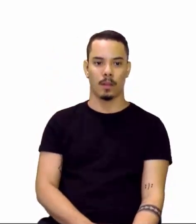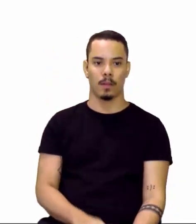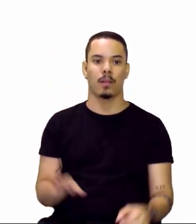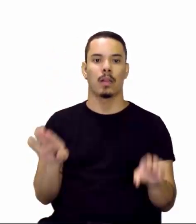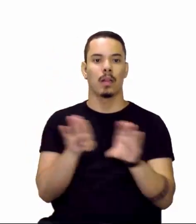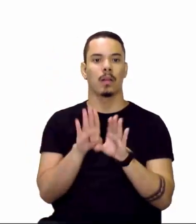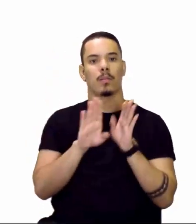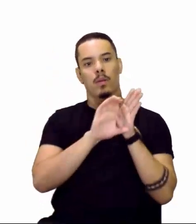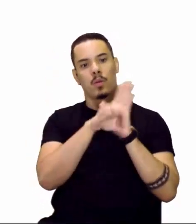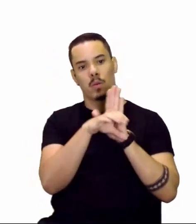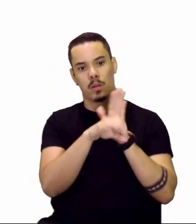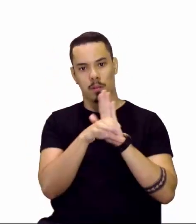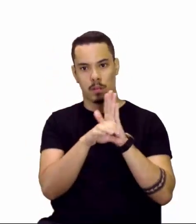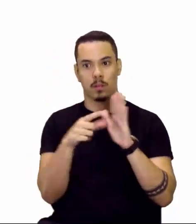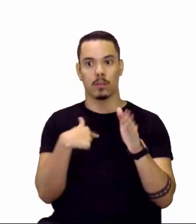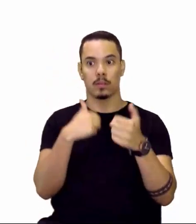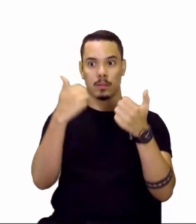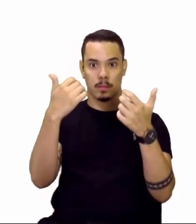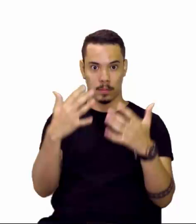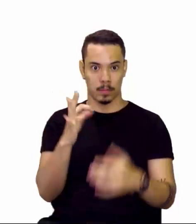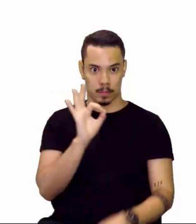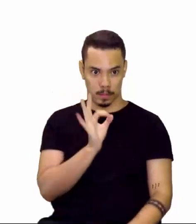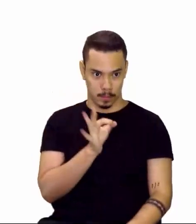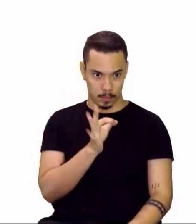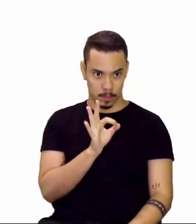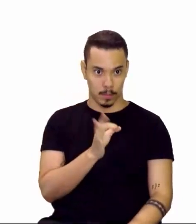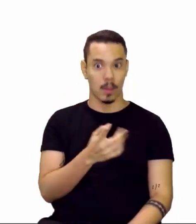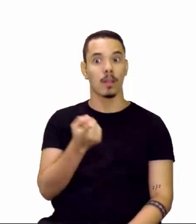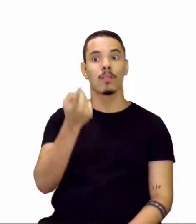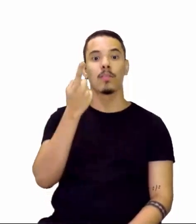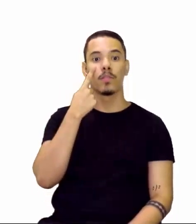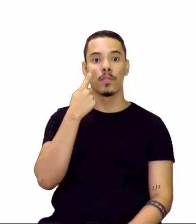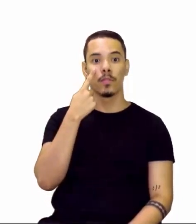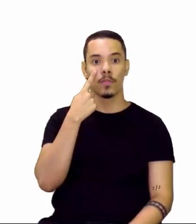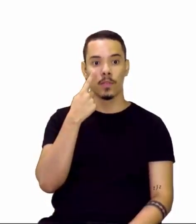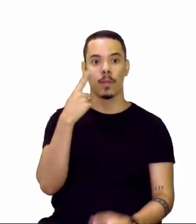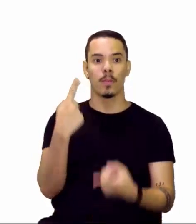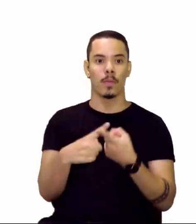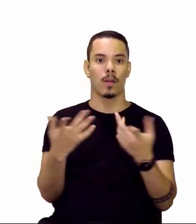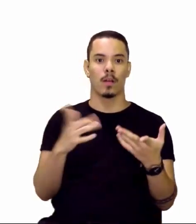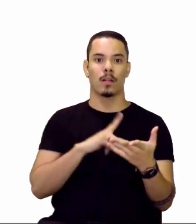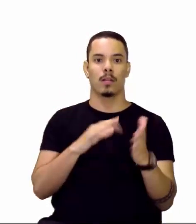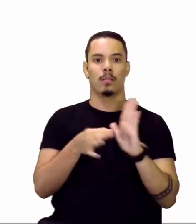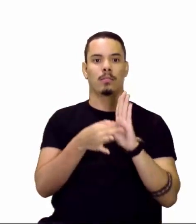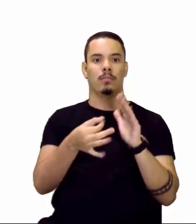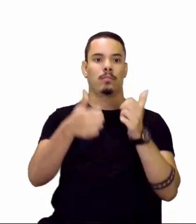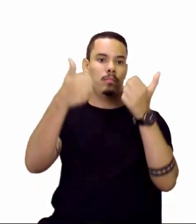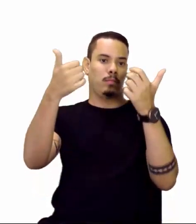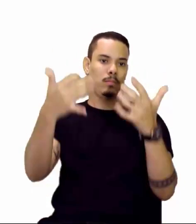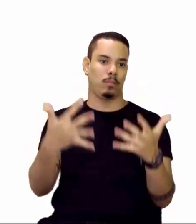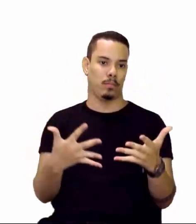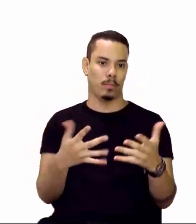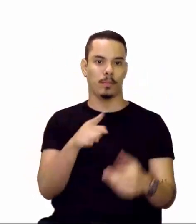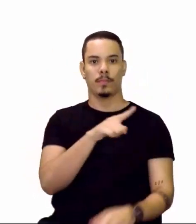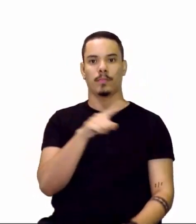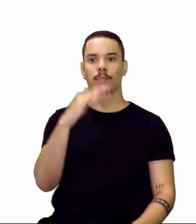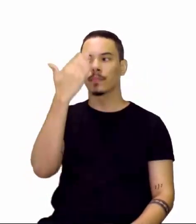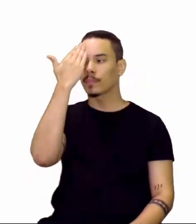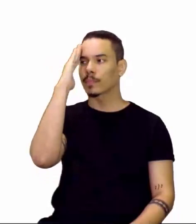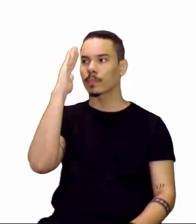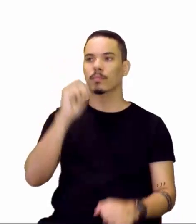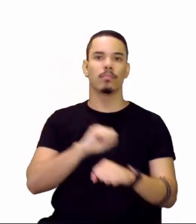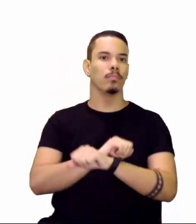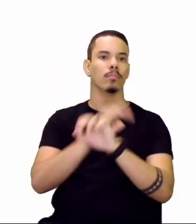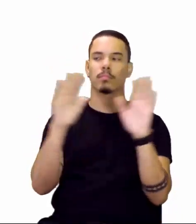conceitos diziam para você, tá certo? Mas, vamos em frente porque agora nós temos um comentário escrito para você entender